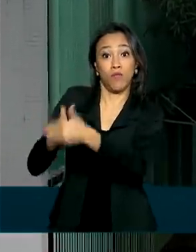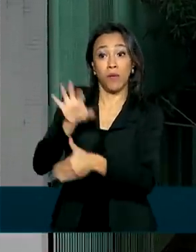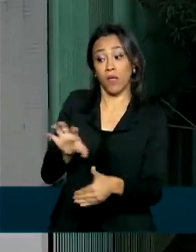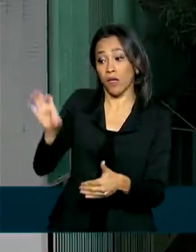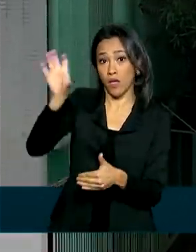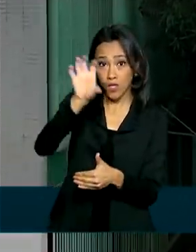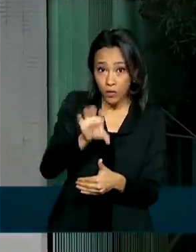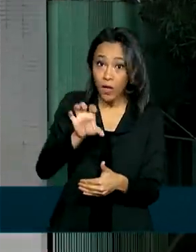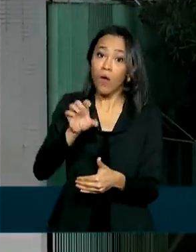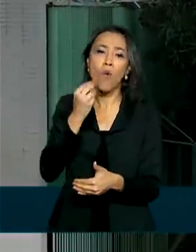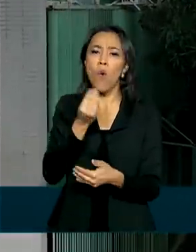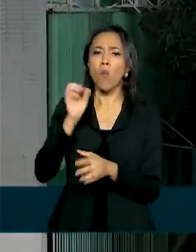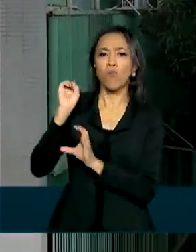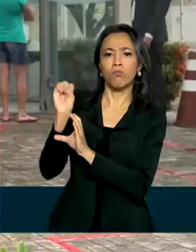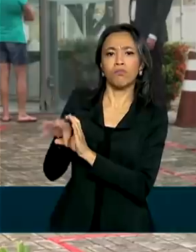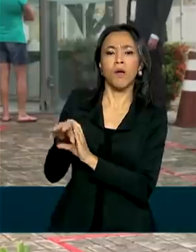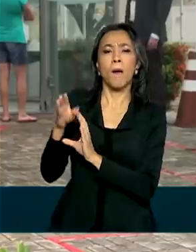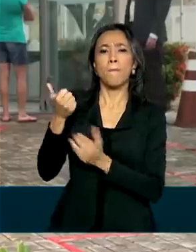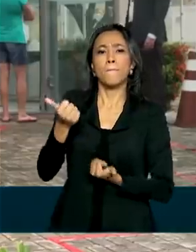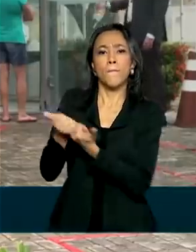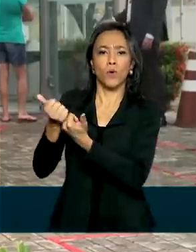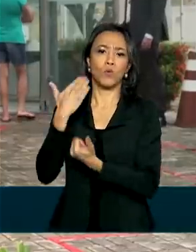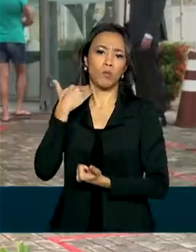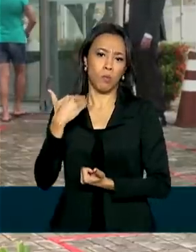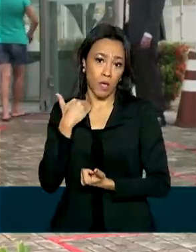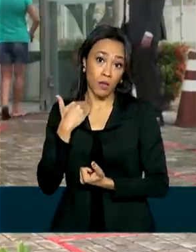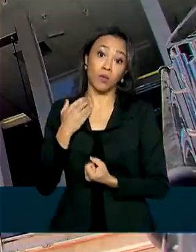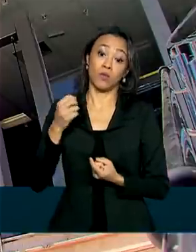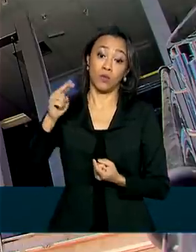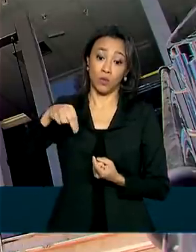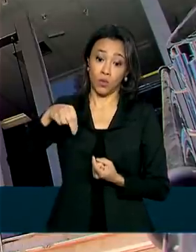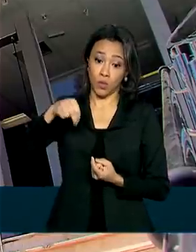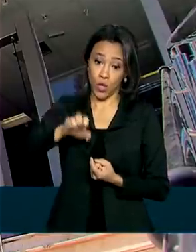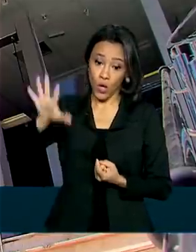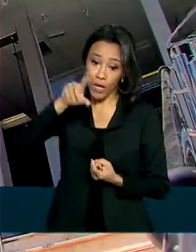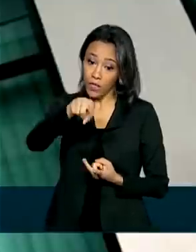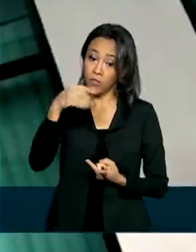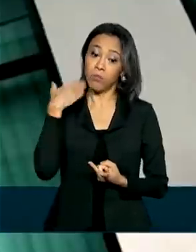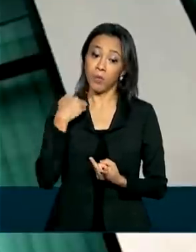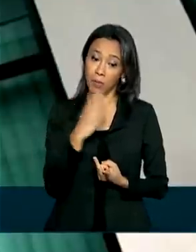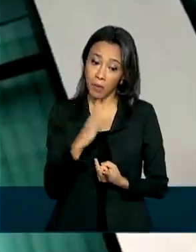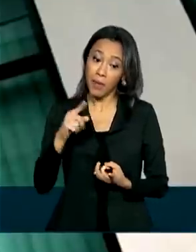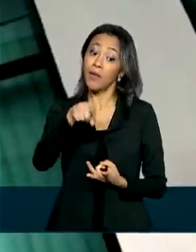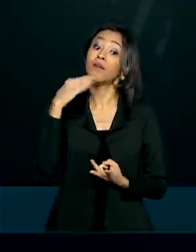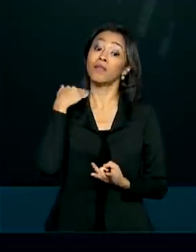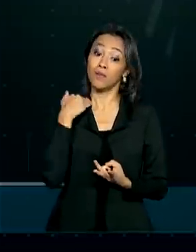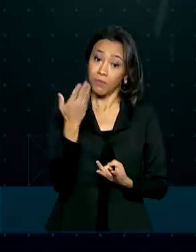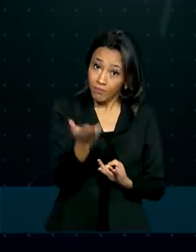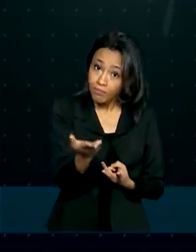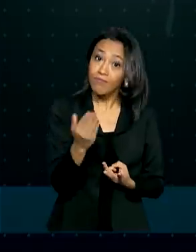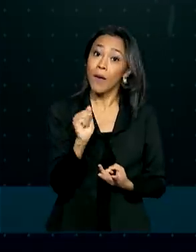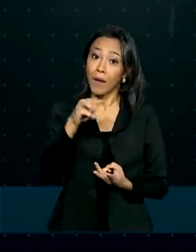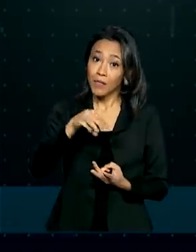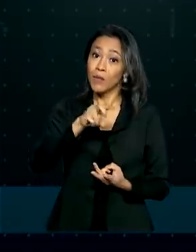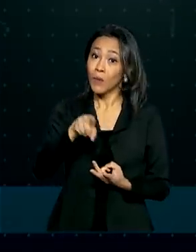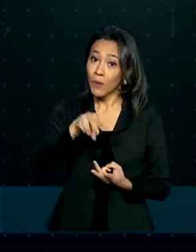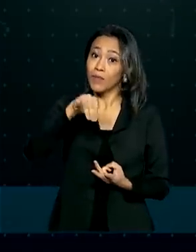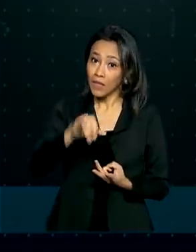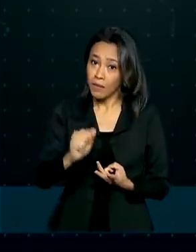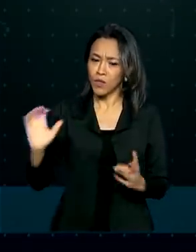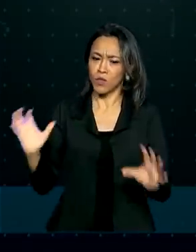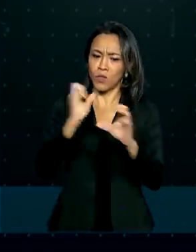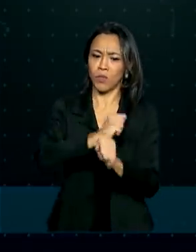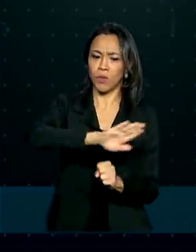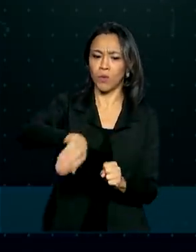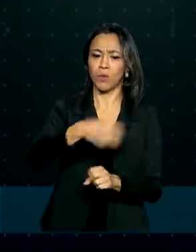por meio de bancos públicos, como os bancos do Nordeste, do Brasil e da Amazônia. Ao todo, 6